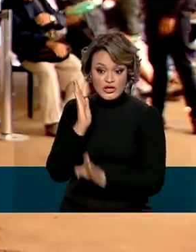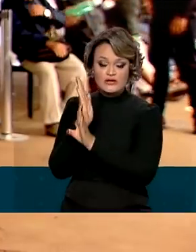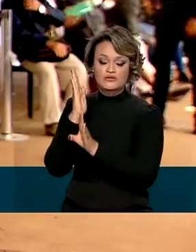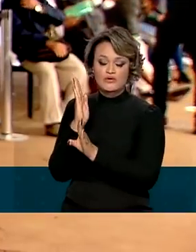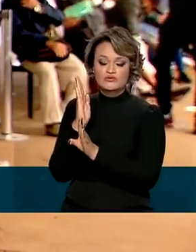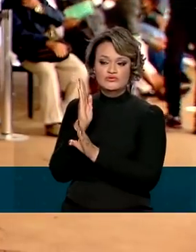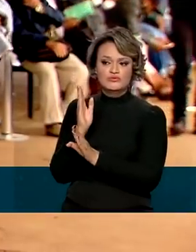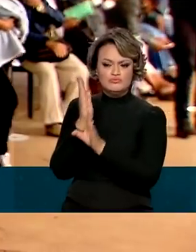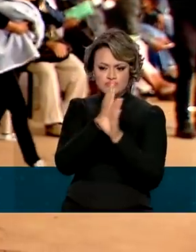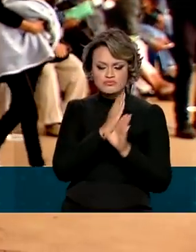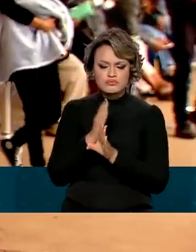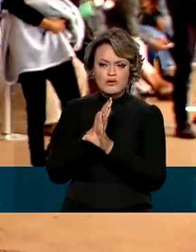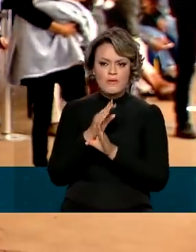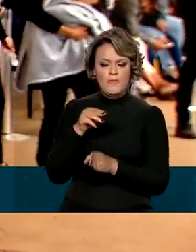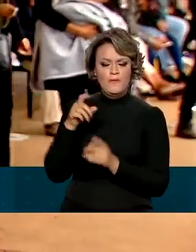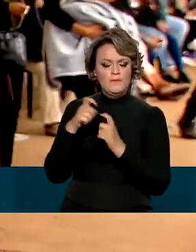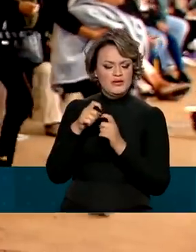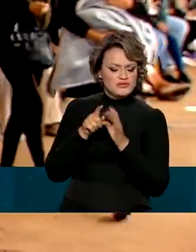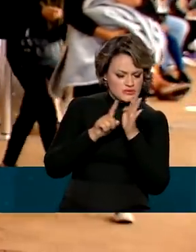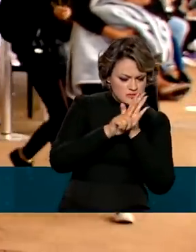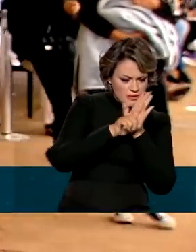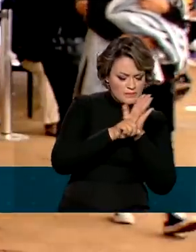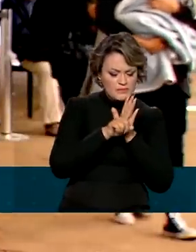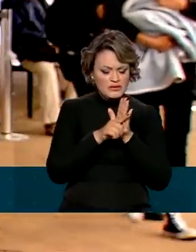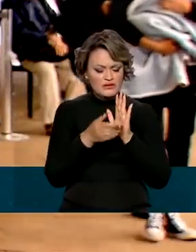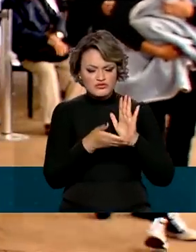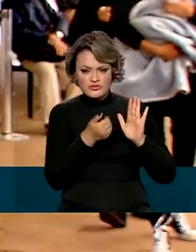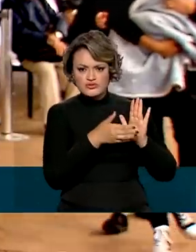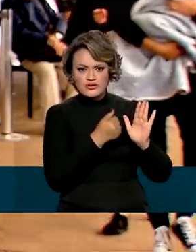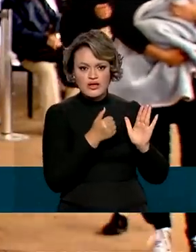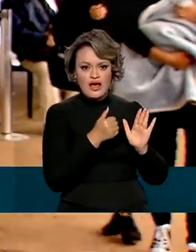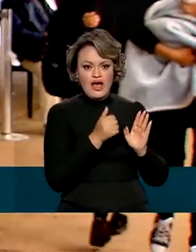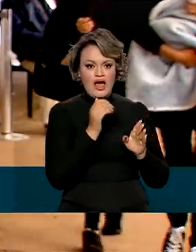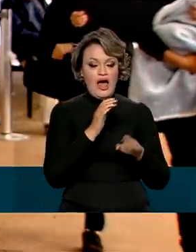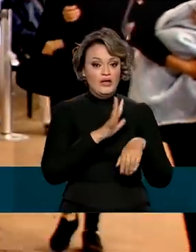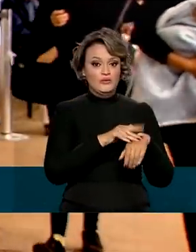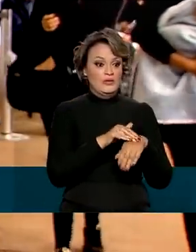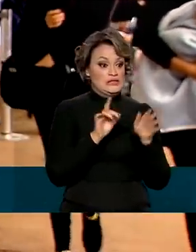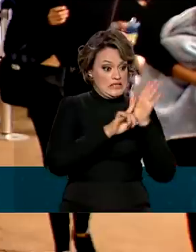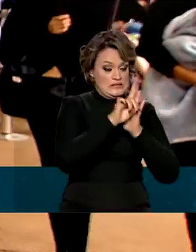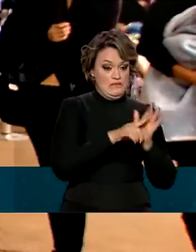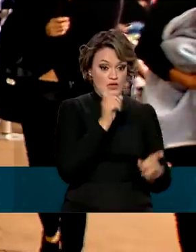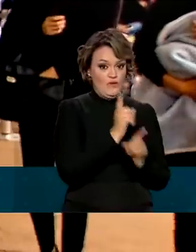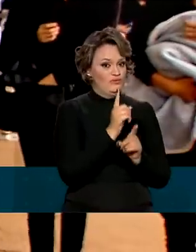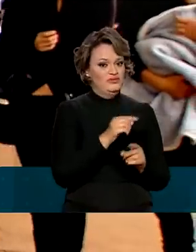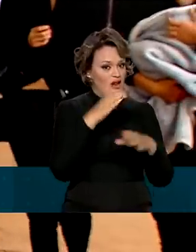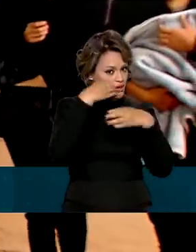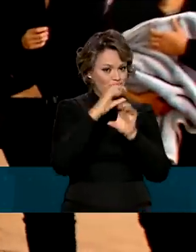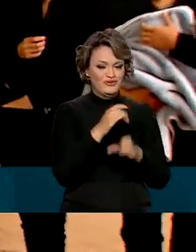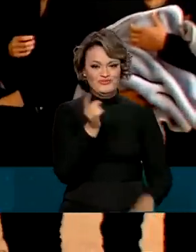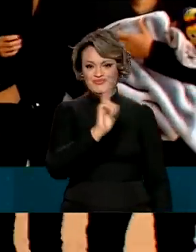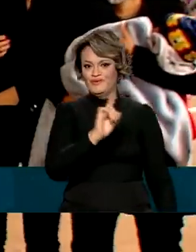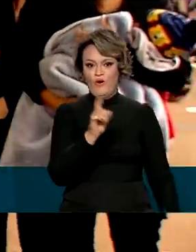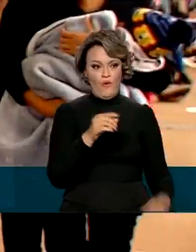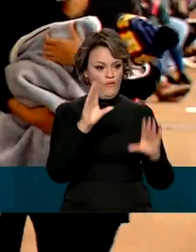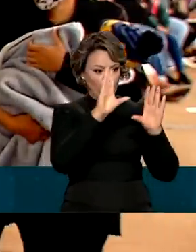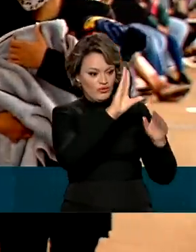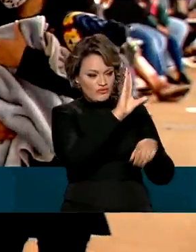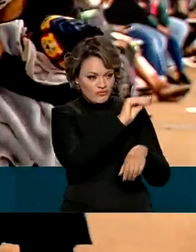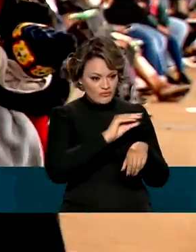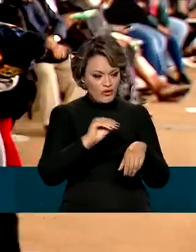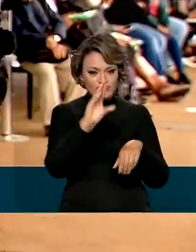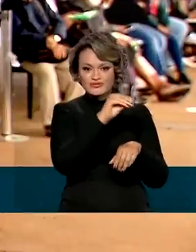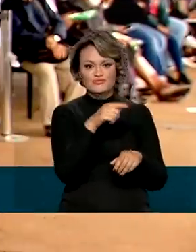feito por exclusão pelo médico, porque a doença não é detectável por exames de laboratórios ou imagens.